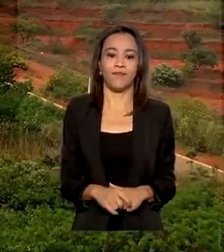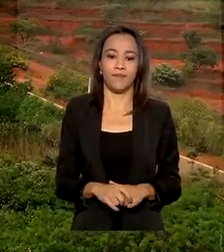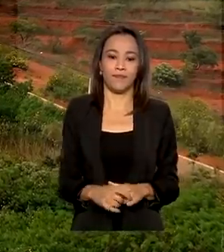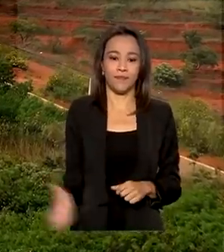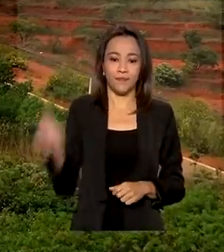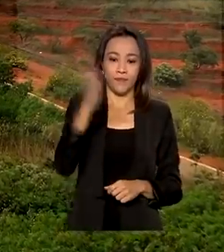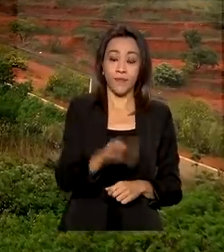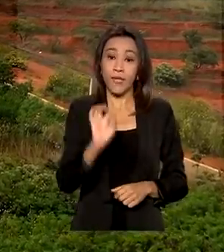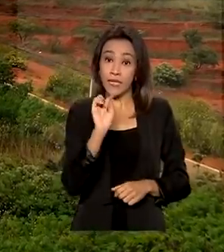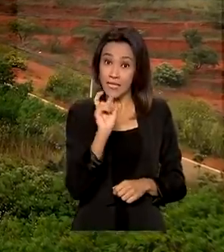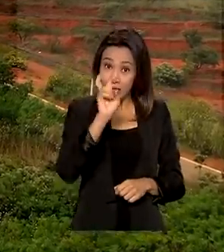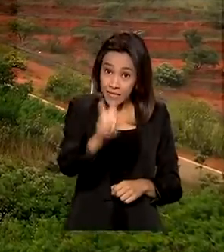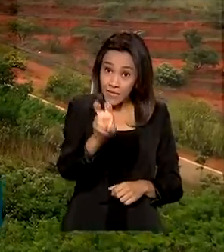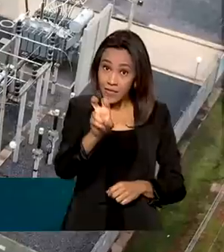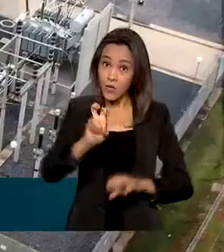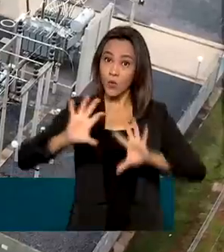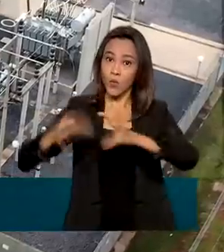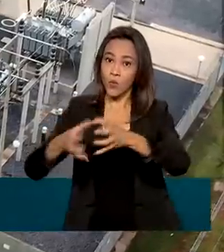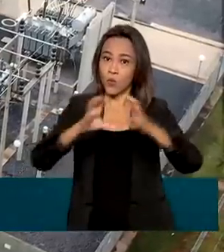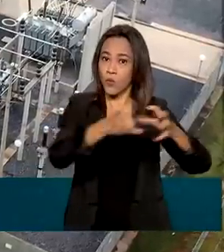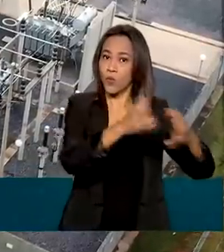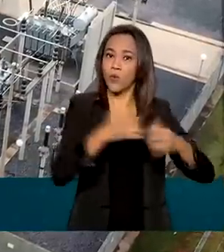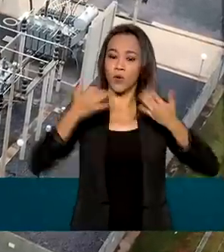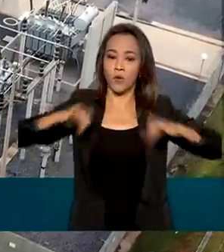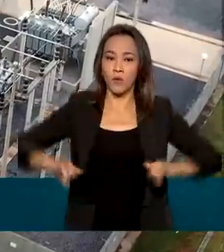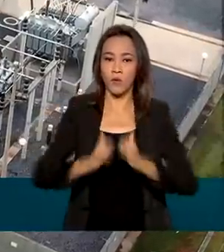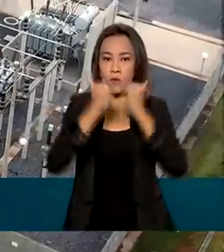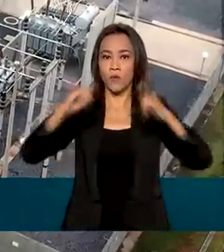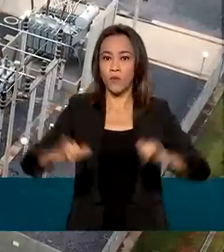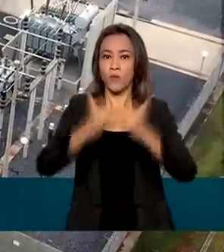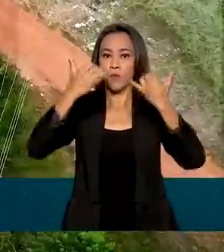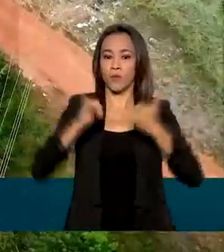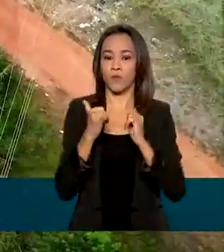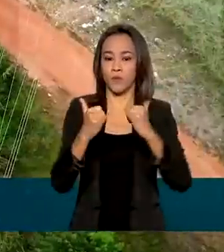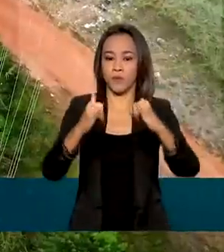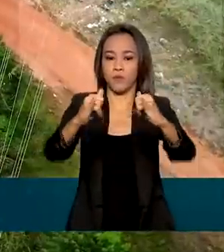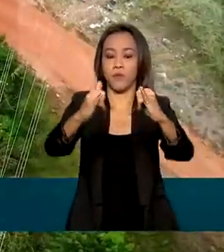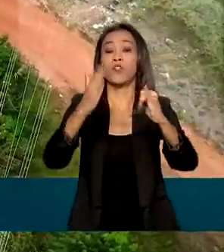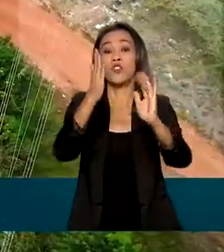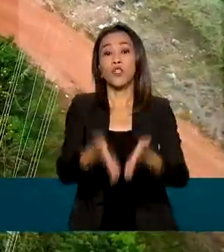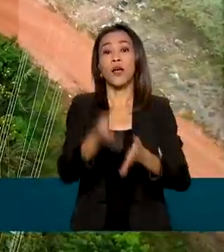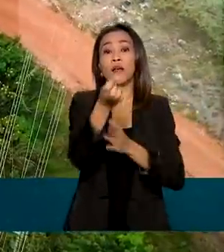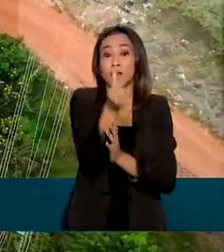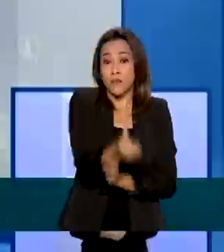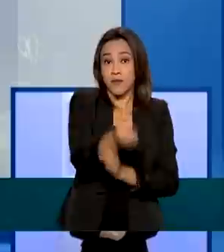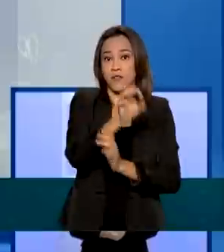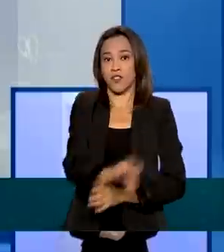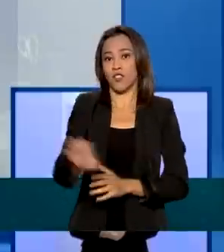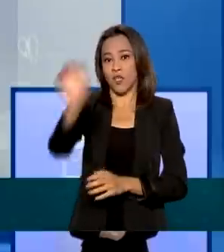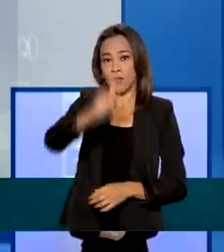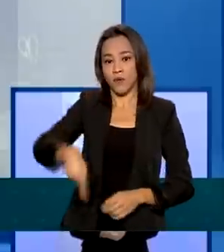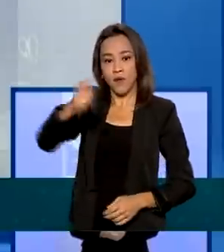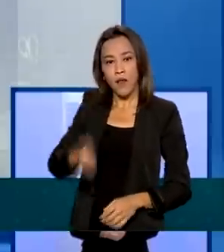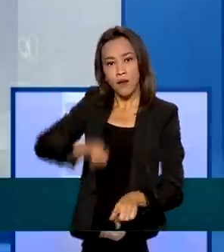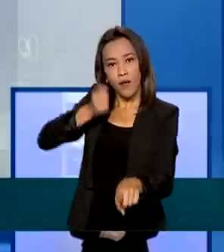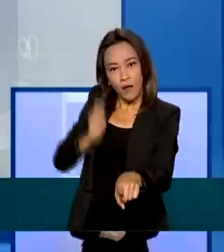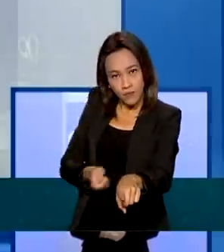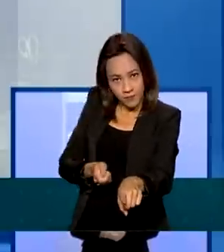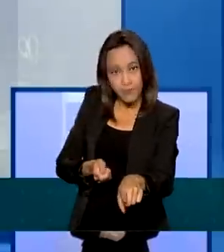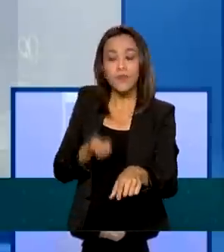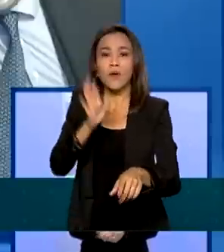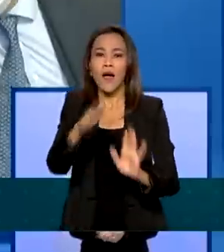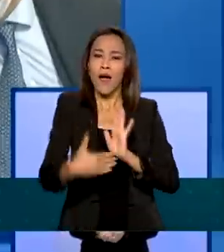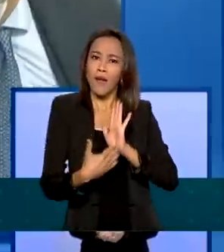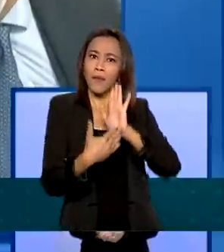Cinco lotes de linhas e subestações de transmissão de energia elétrica foram leiloados em seis estados brasileiros. As propostas vencedoras